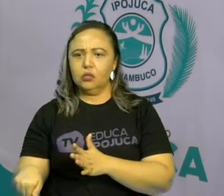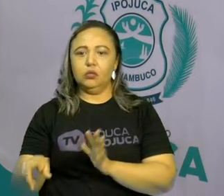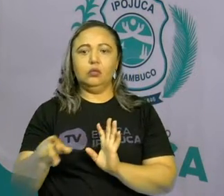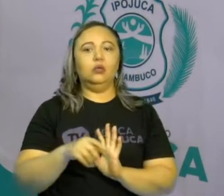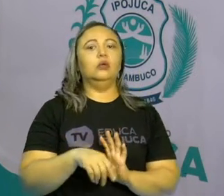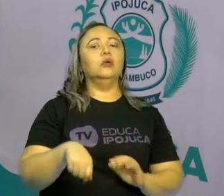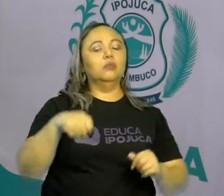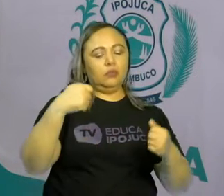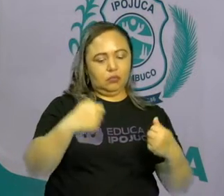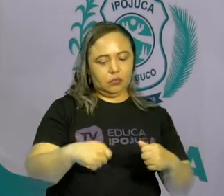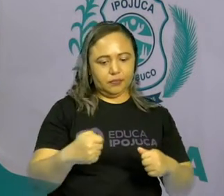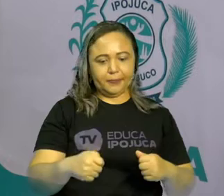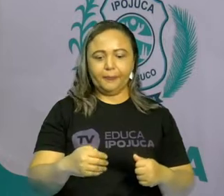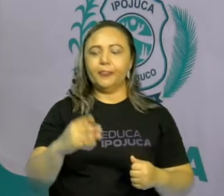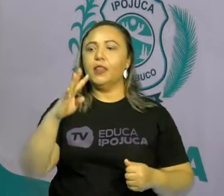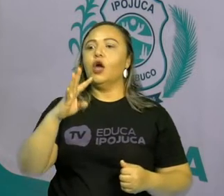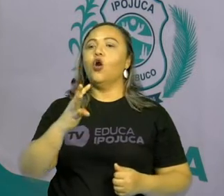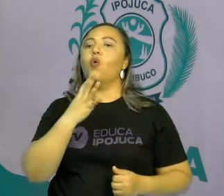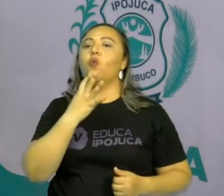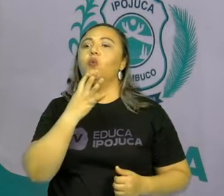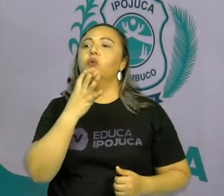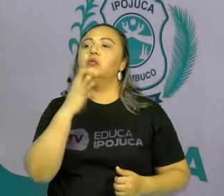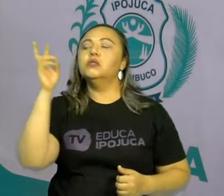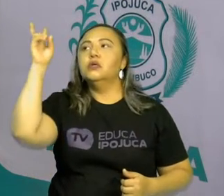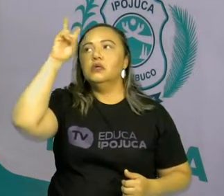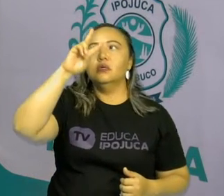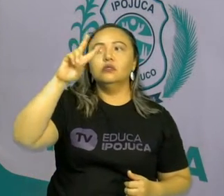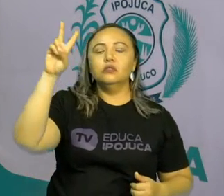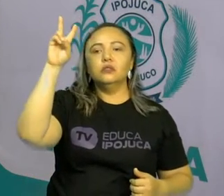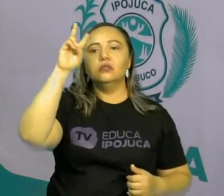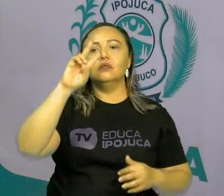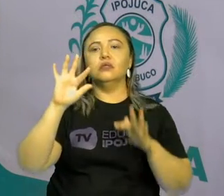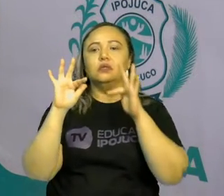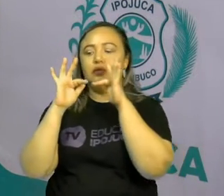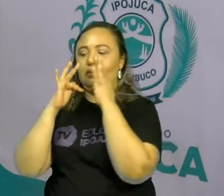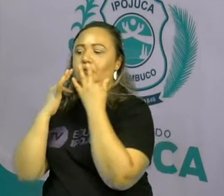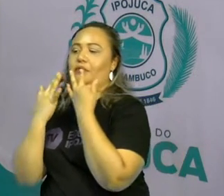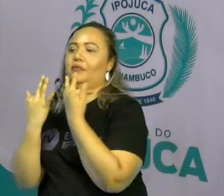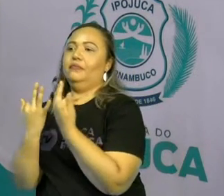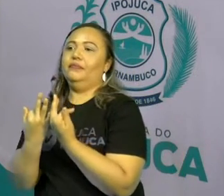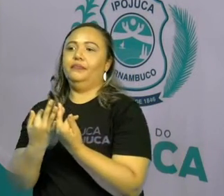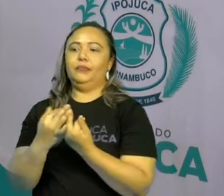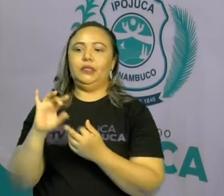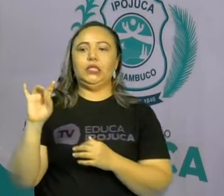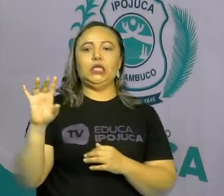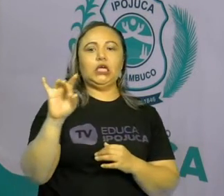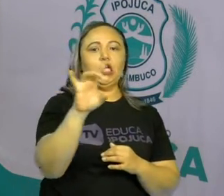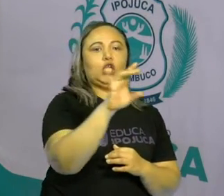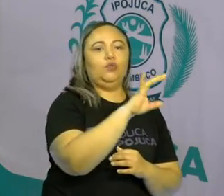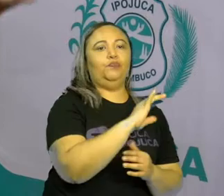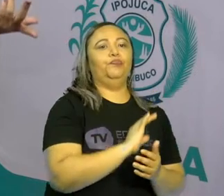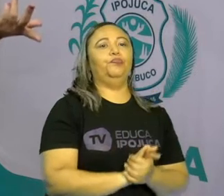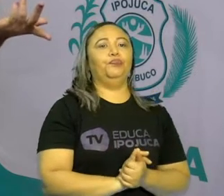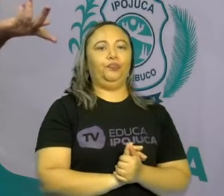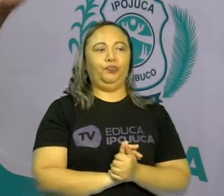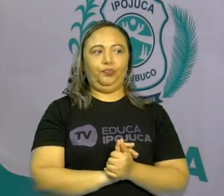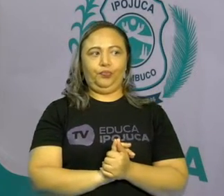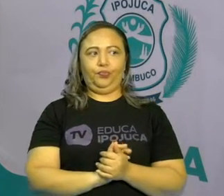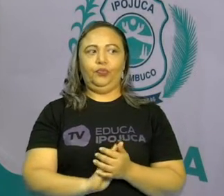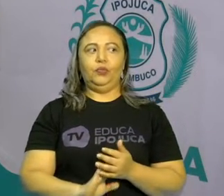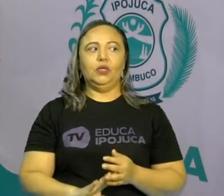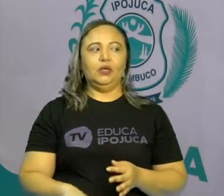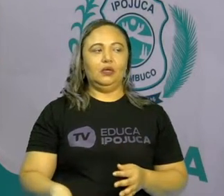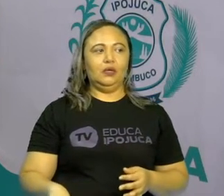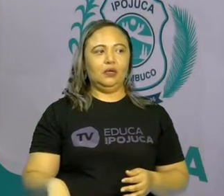se conhecer como parte de onde vivemos e saber um pouco da nossa vida, da nossa história